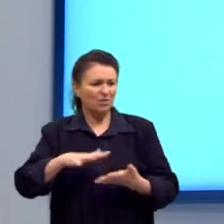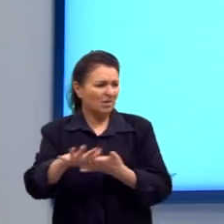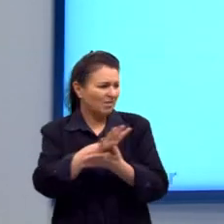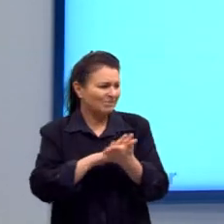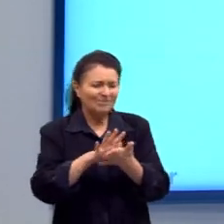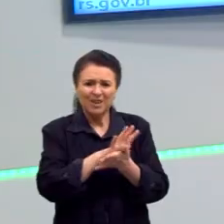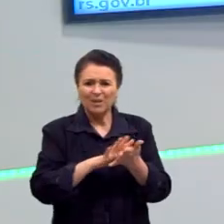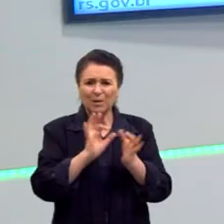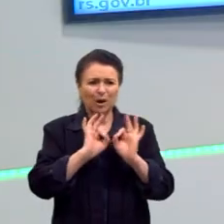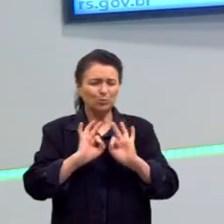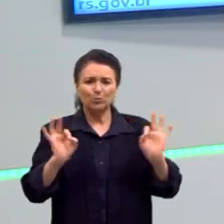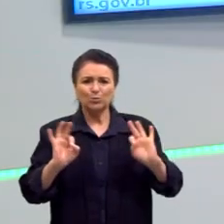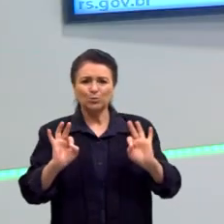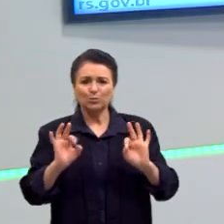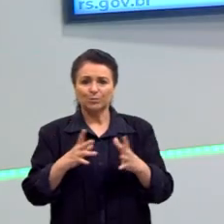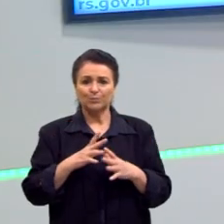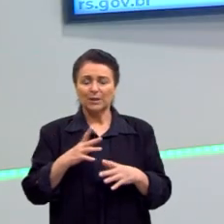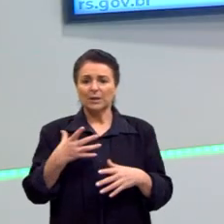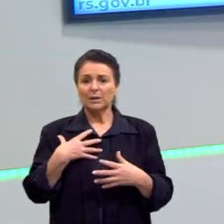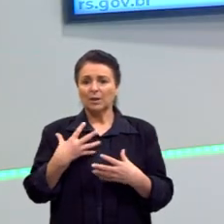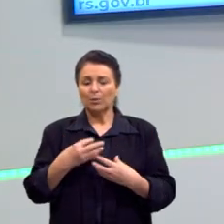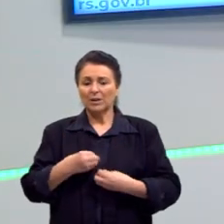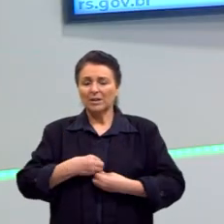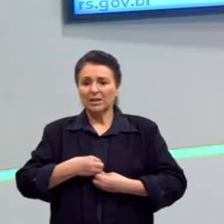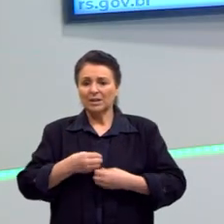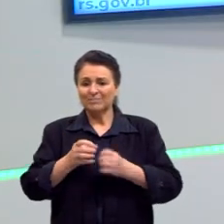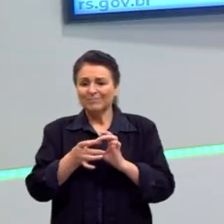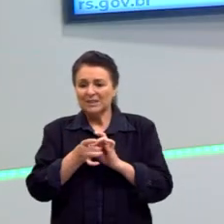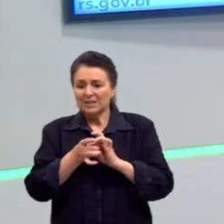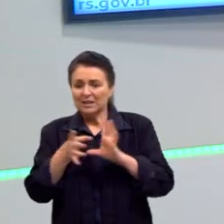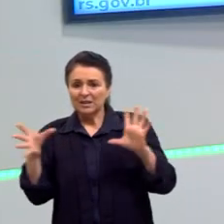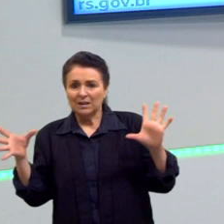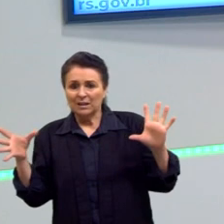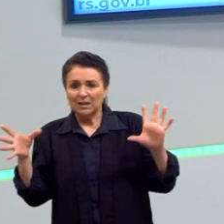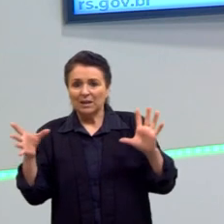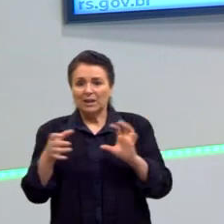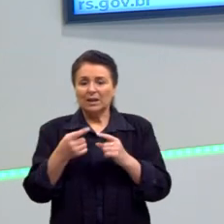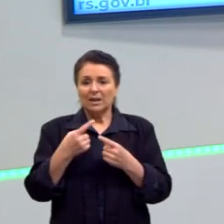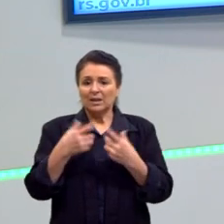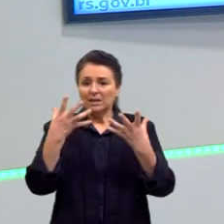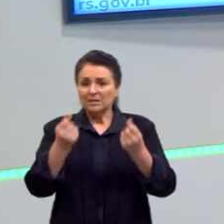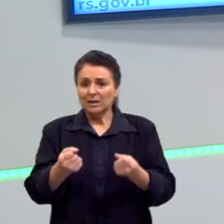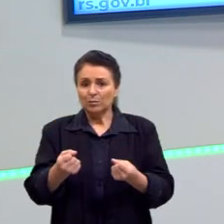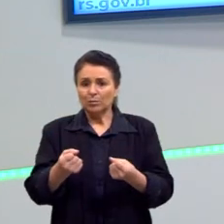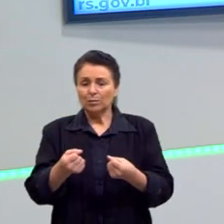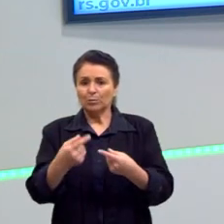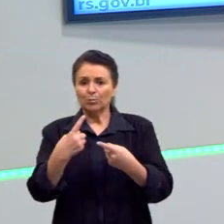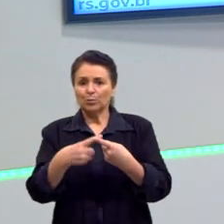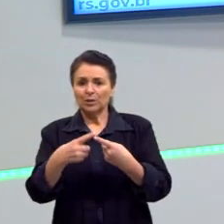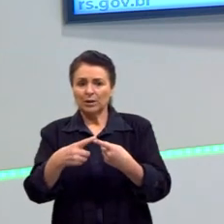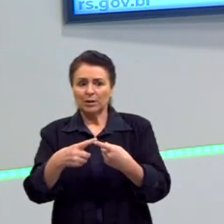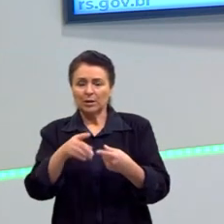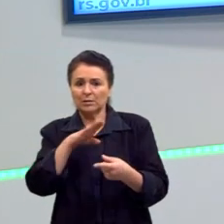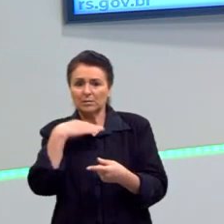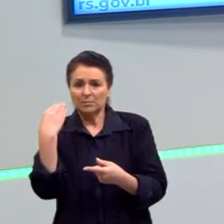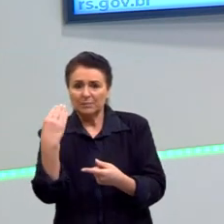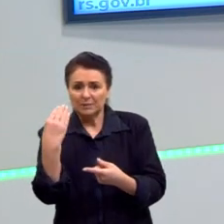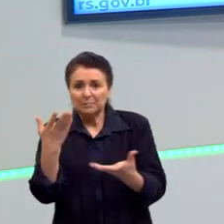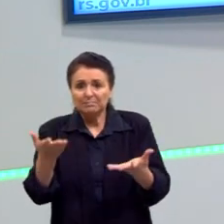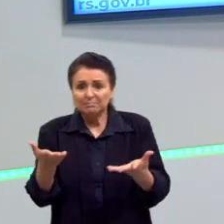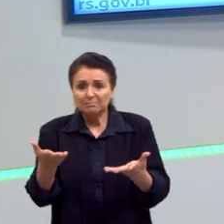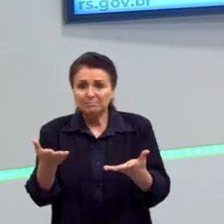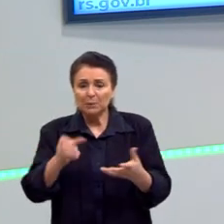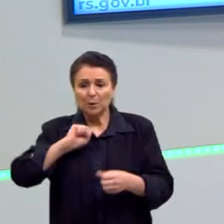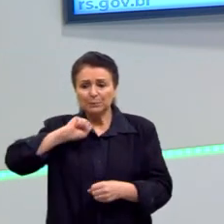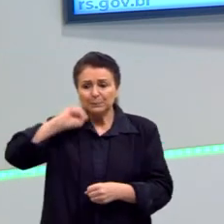humano, ele abdica da sua liberdade, ele abre mão da sua liberdade, porque ele se mataria, ele não se conservaria, e, assim,